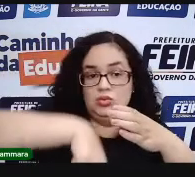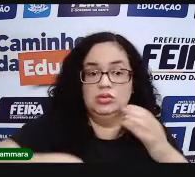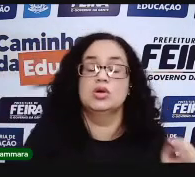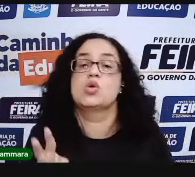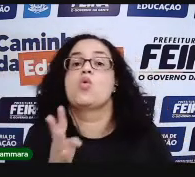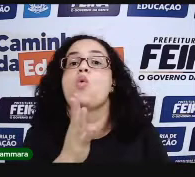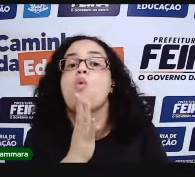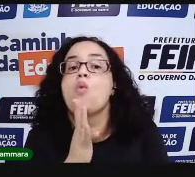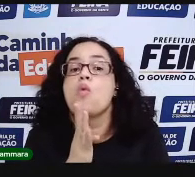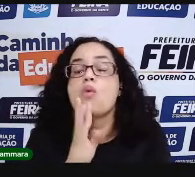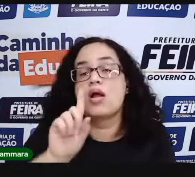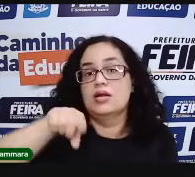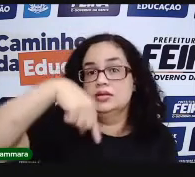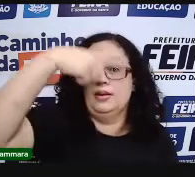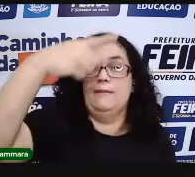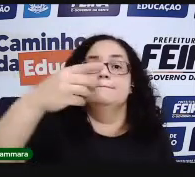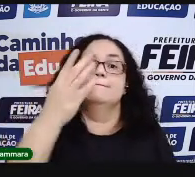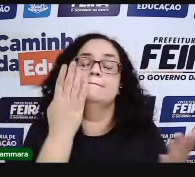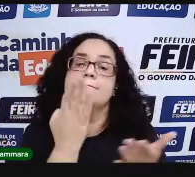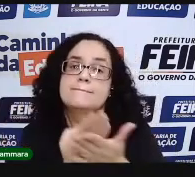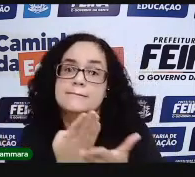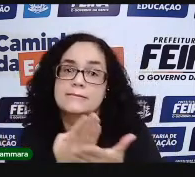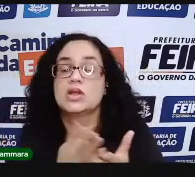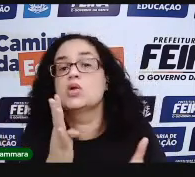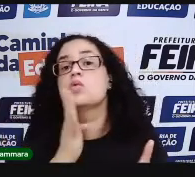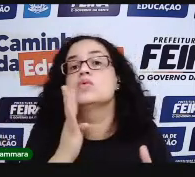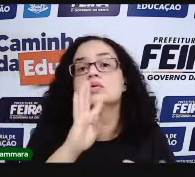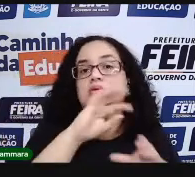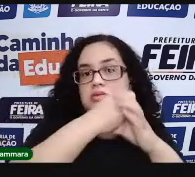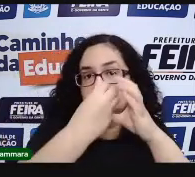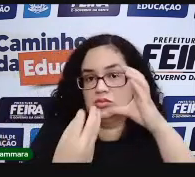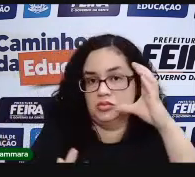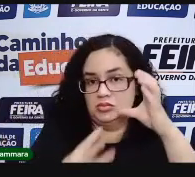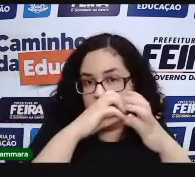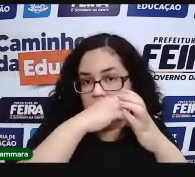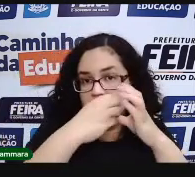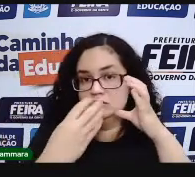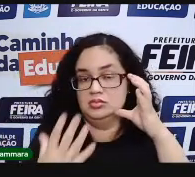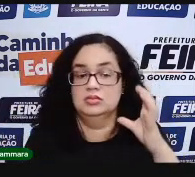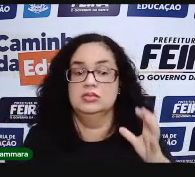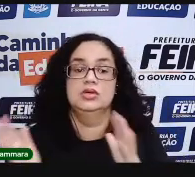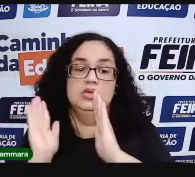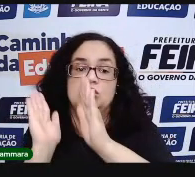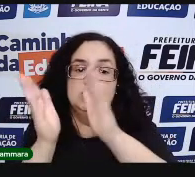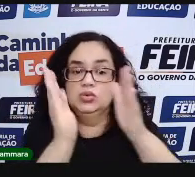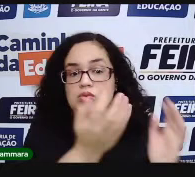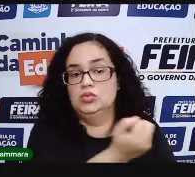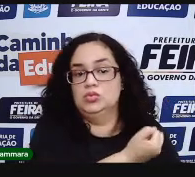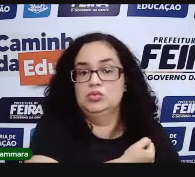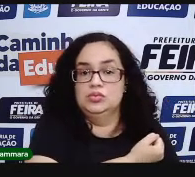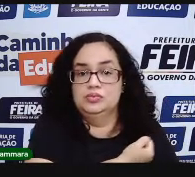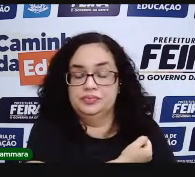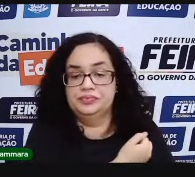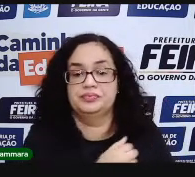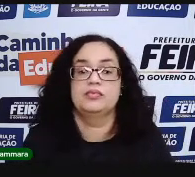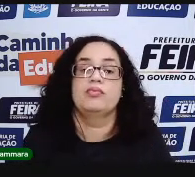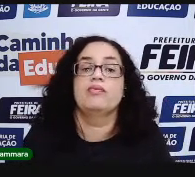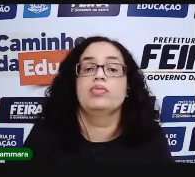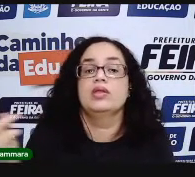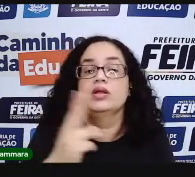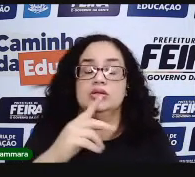aprofundar esse conhecimento. Na próxima aula, a gente vai conhecer as características desse sistema de numeração.